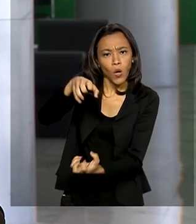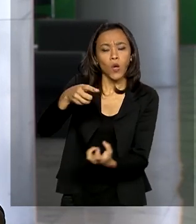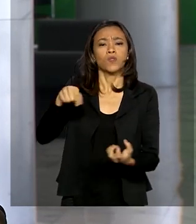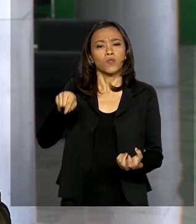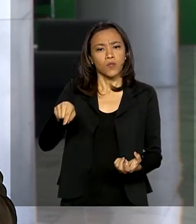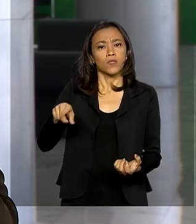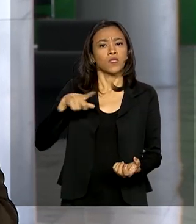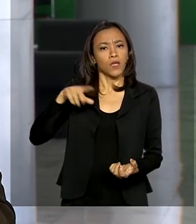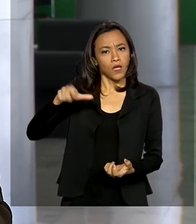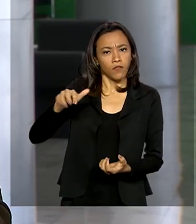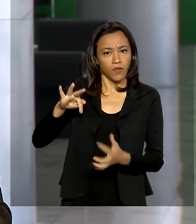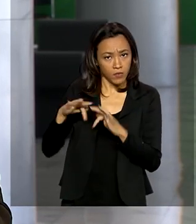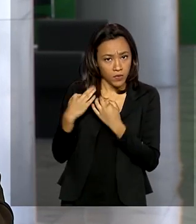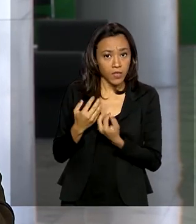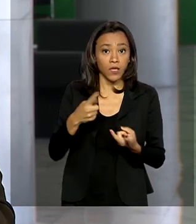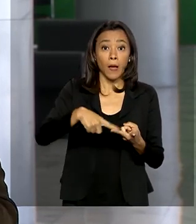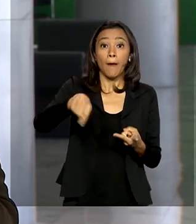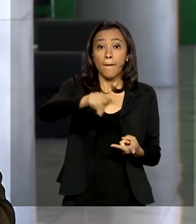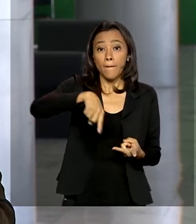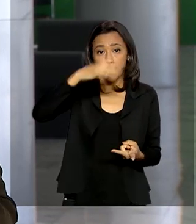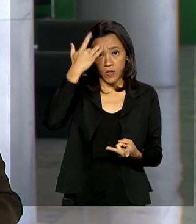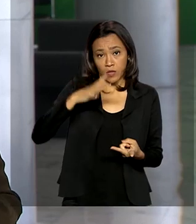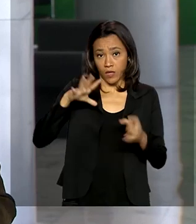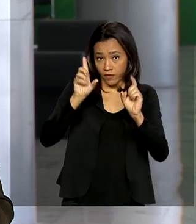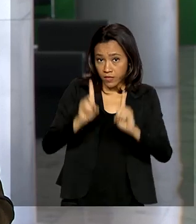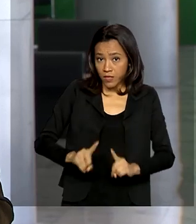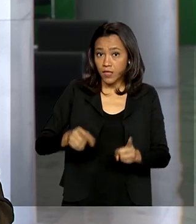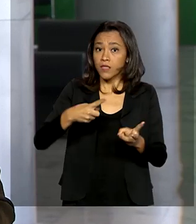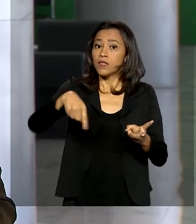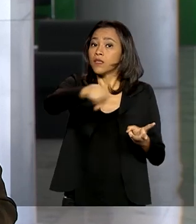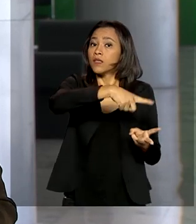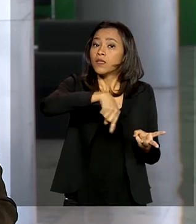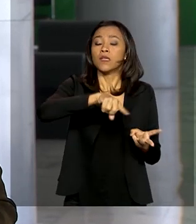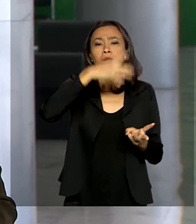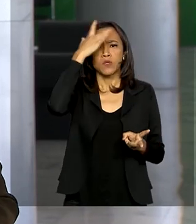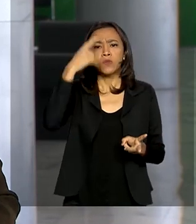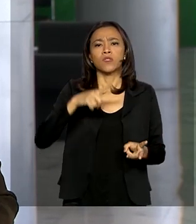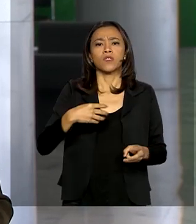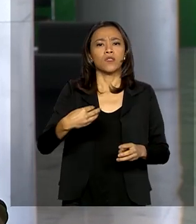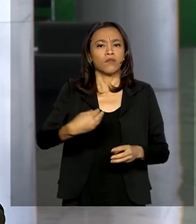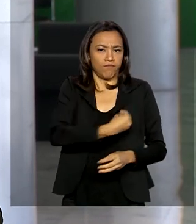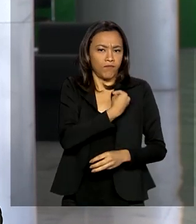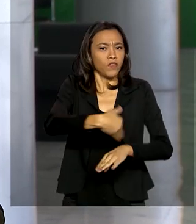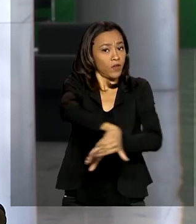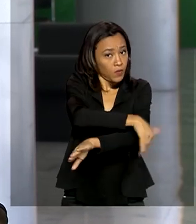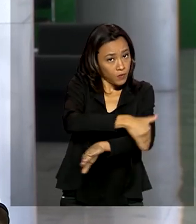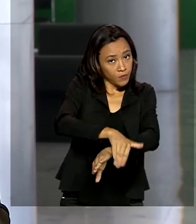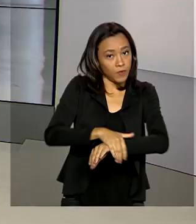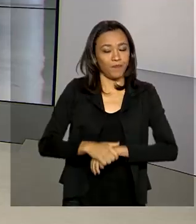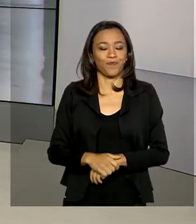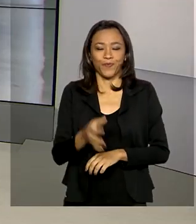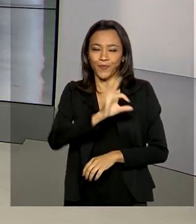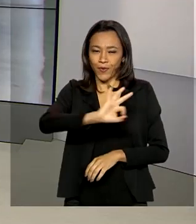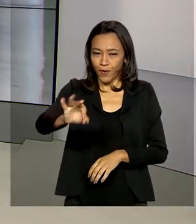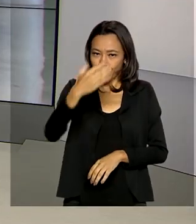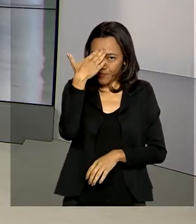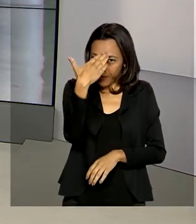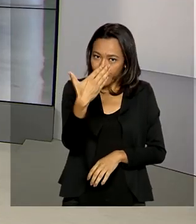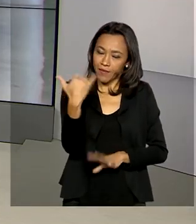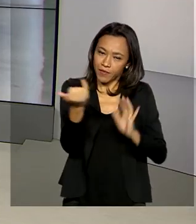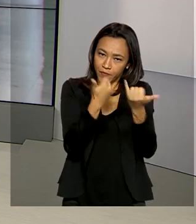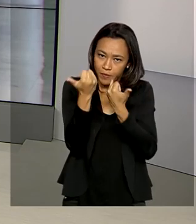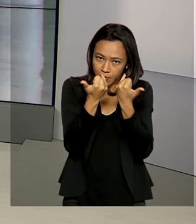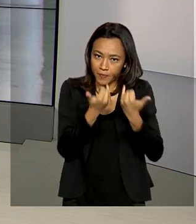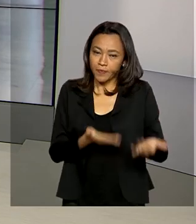beneficiários do Bolsa Família, pessoas com deficiência e também pessoas que estão em situação de rua. Roberto? Tá ótimo, Márcia. Obrigado pelas